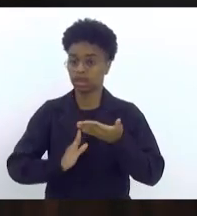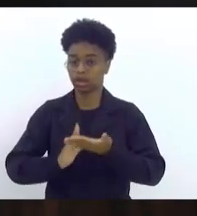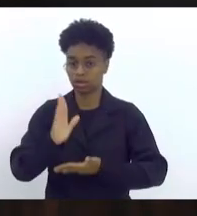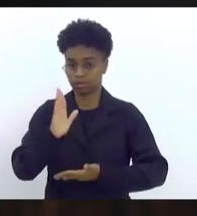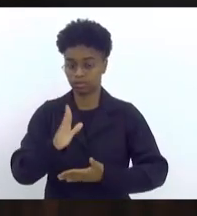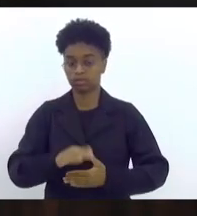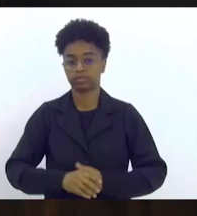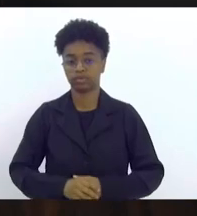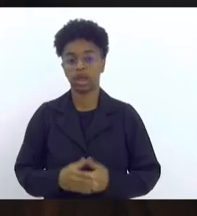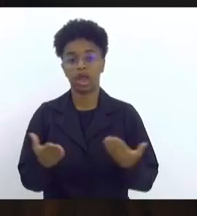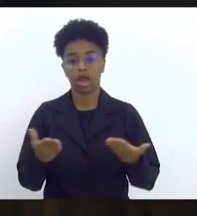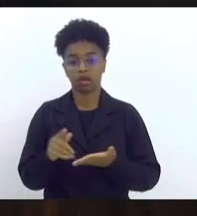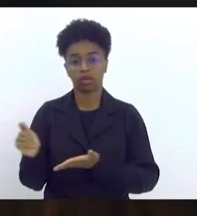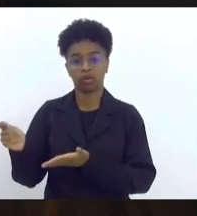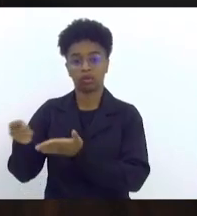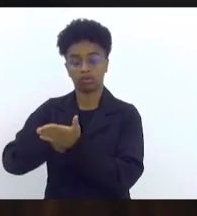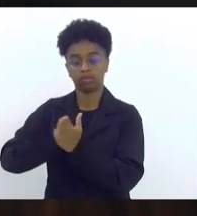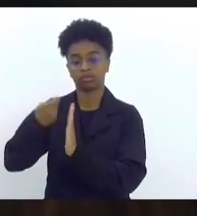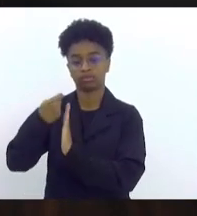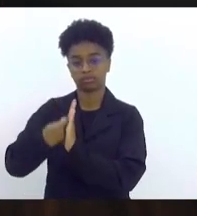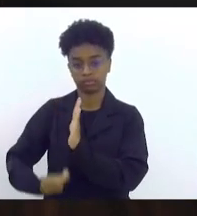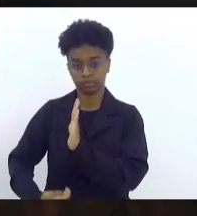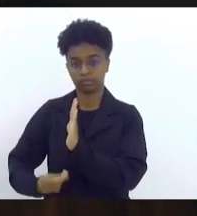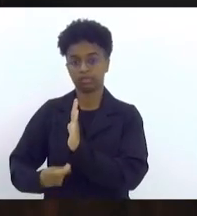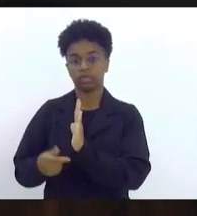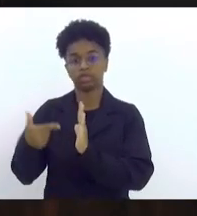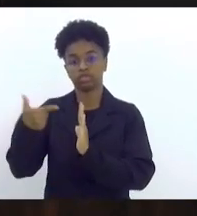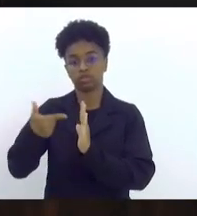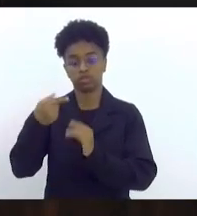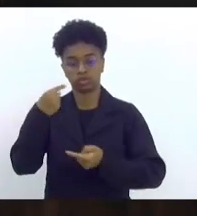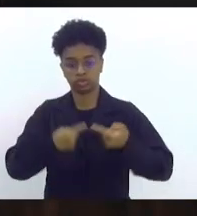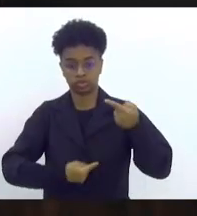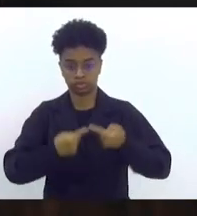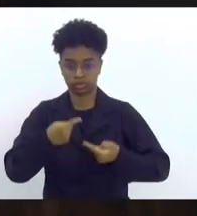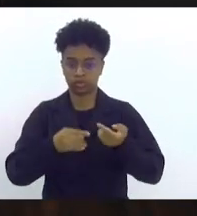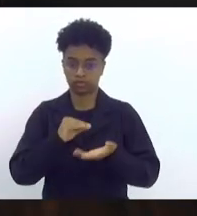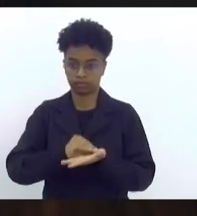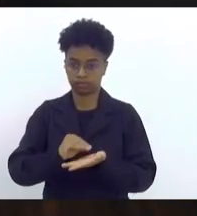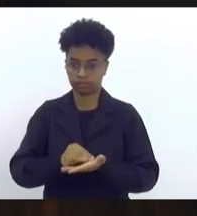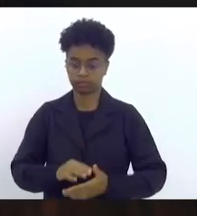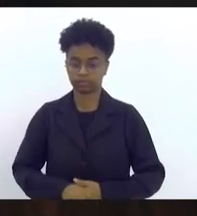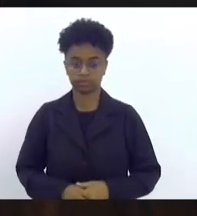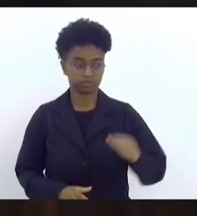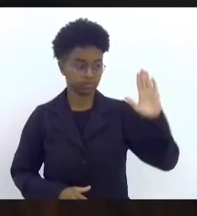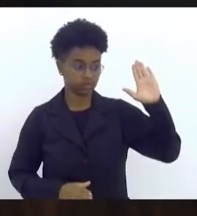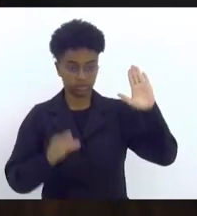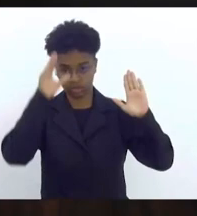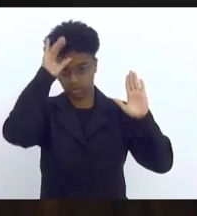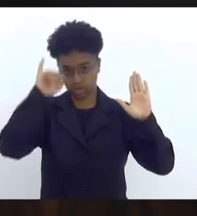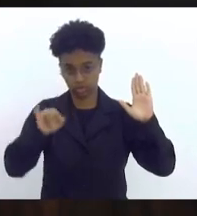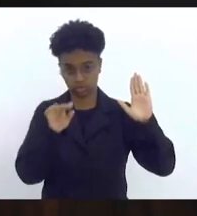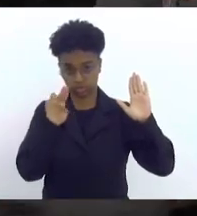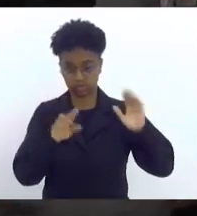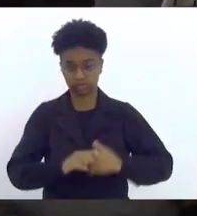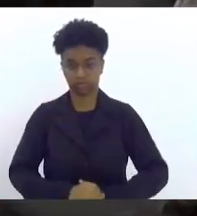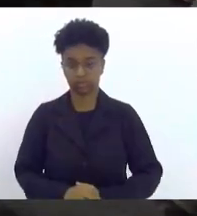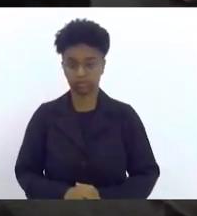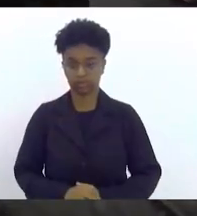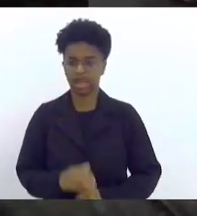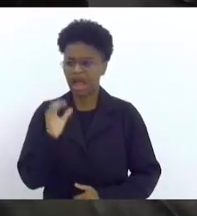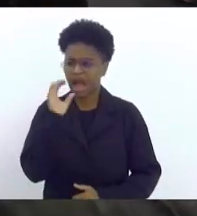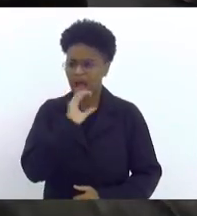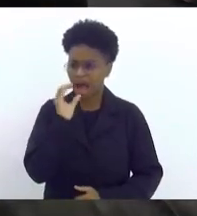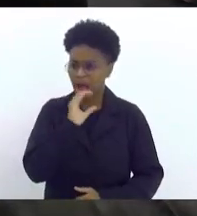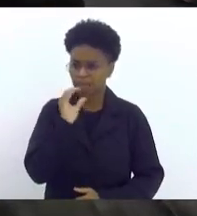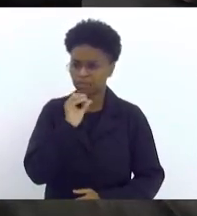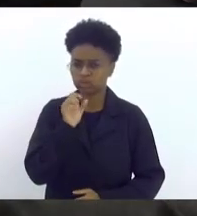aprovado, vai a redação do vencido para a segunda discussão. deputada Tia Ju, por favor. Bem rapidinho aqui,